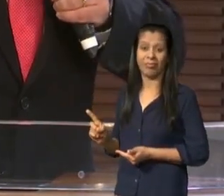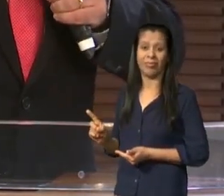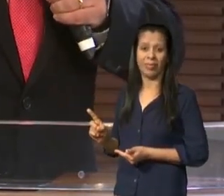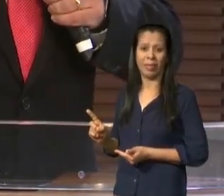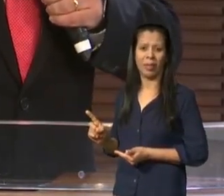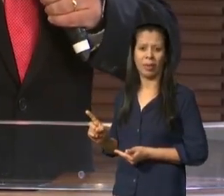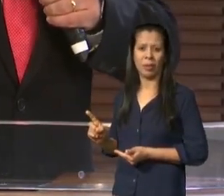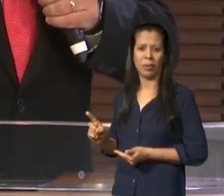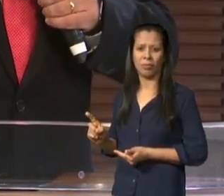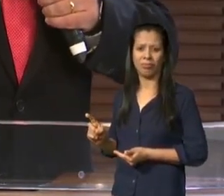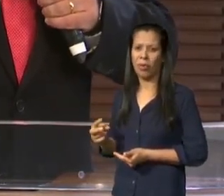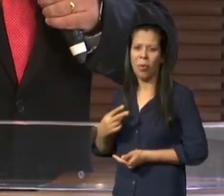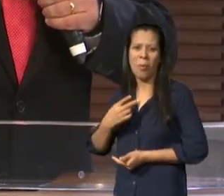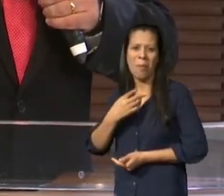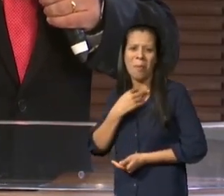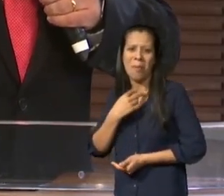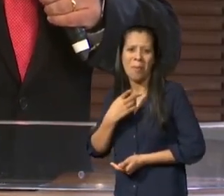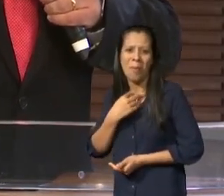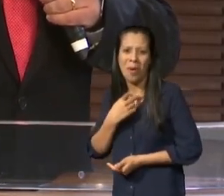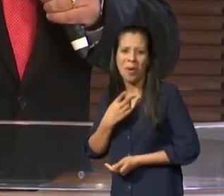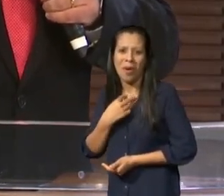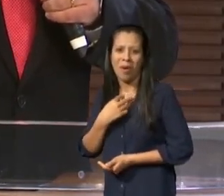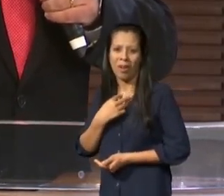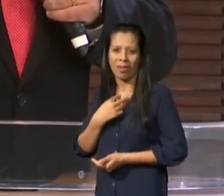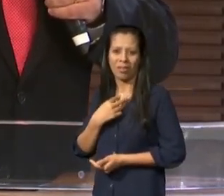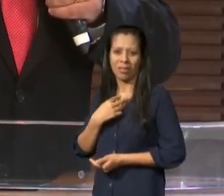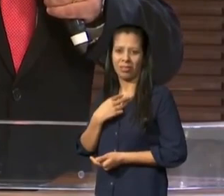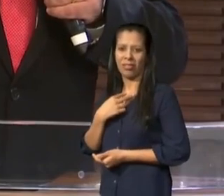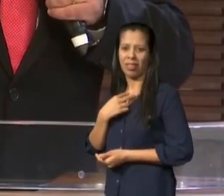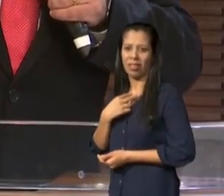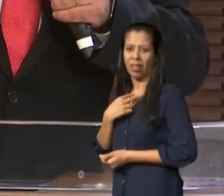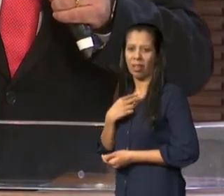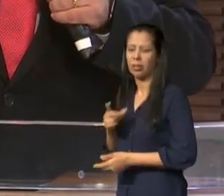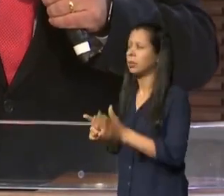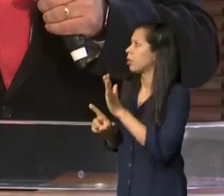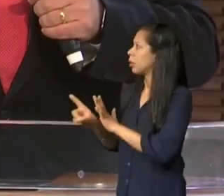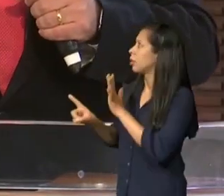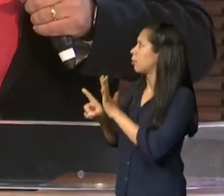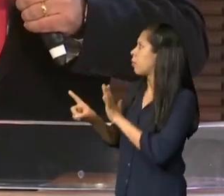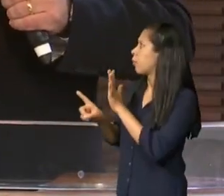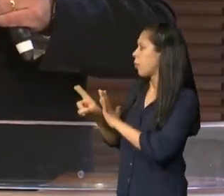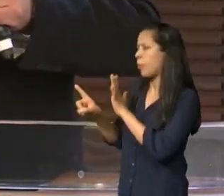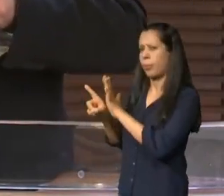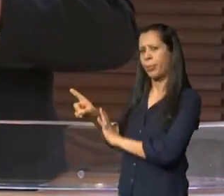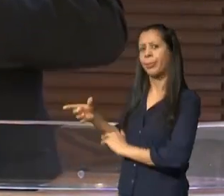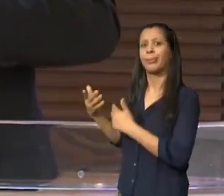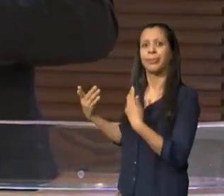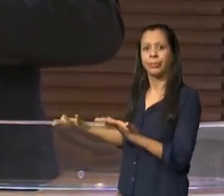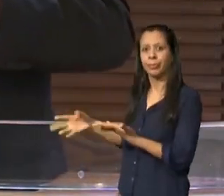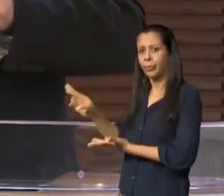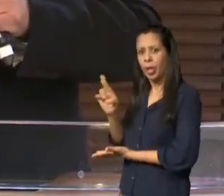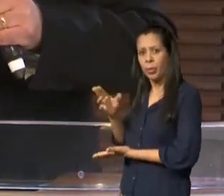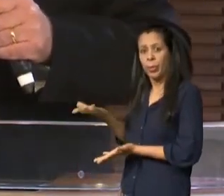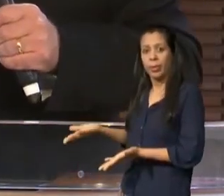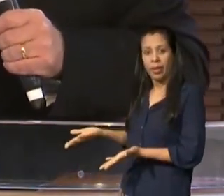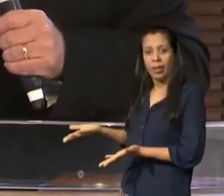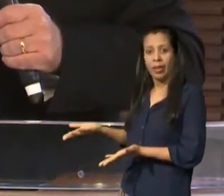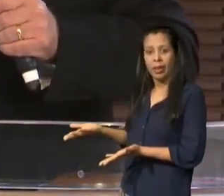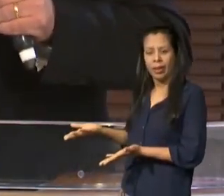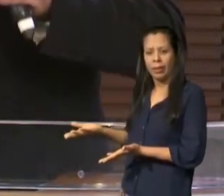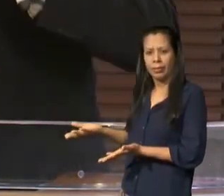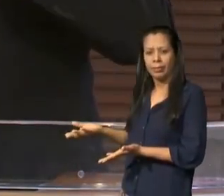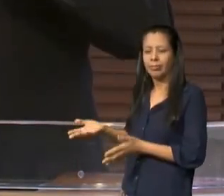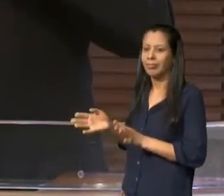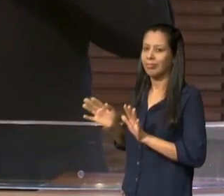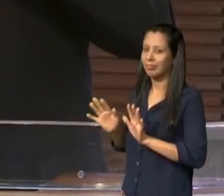tentar ao Senhor queria um Deus que estivesse sempre pronto para servir sempre pronto para servi-los